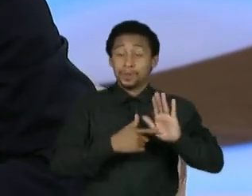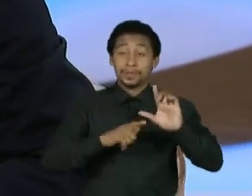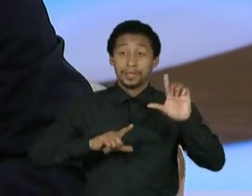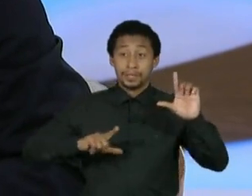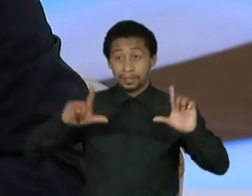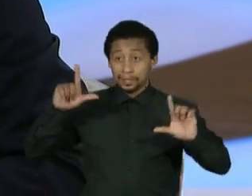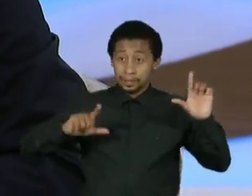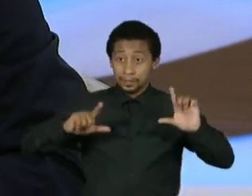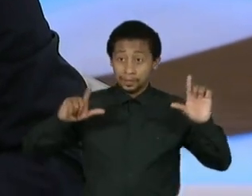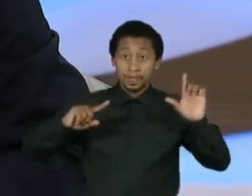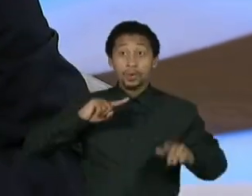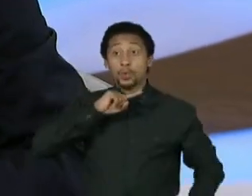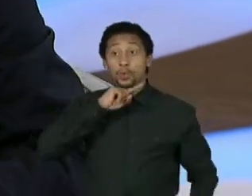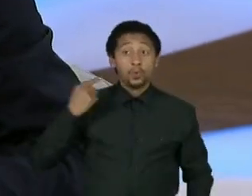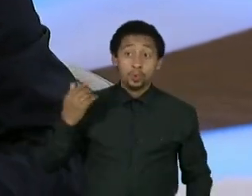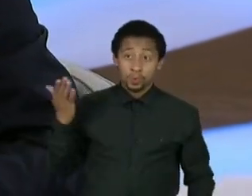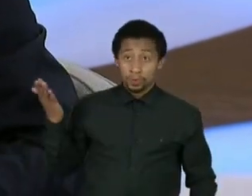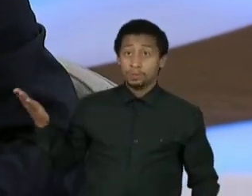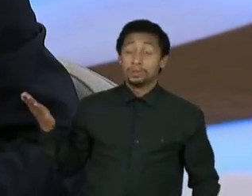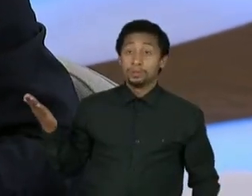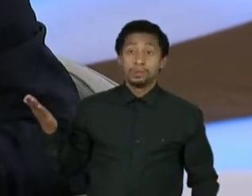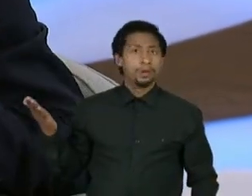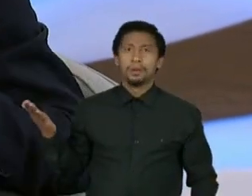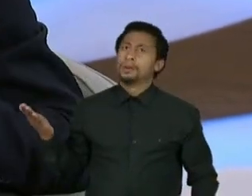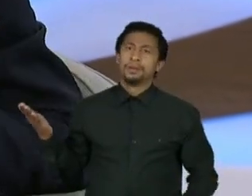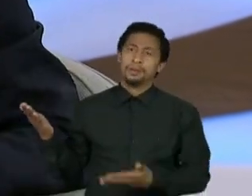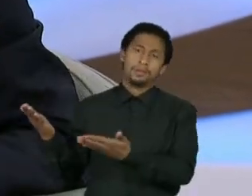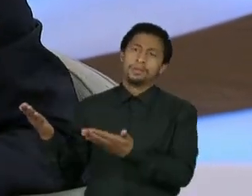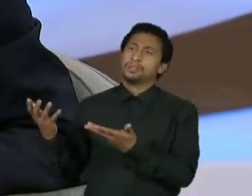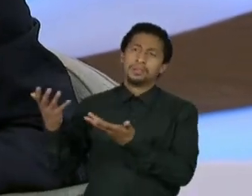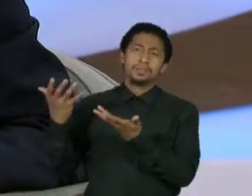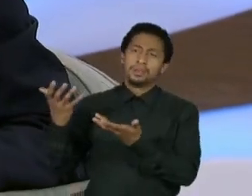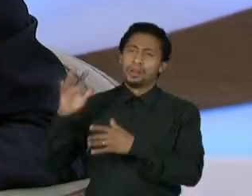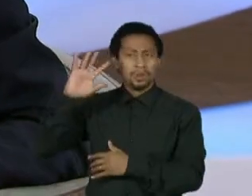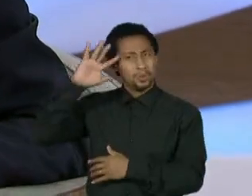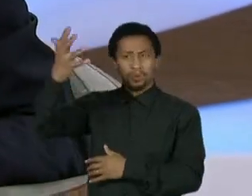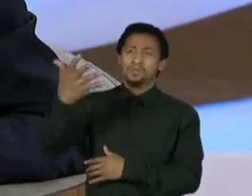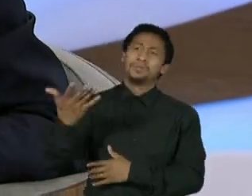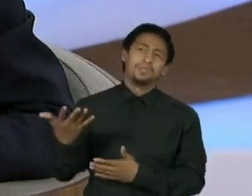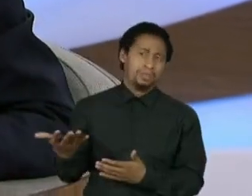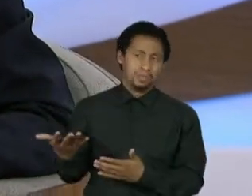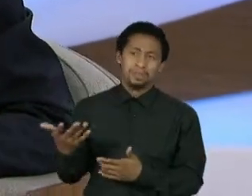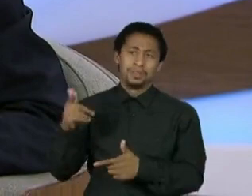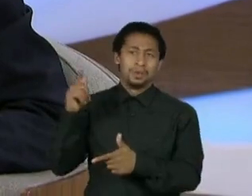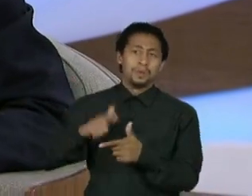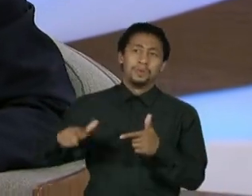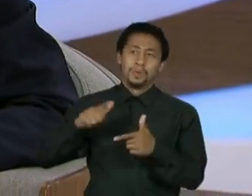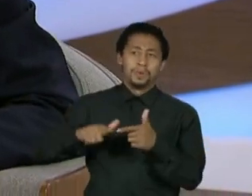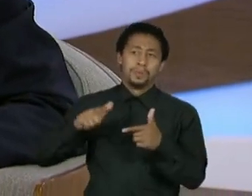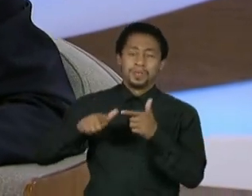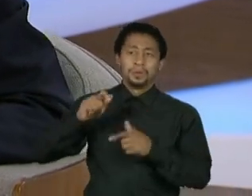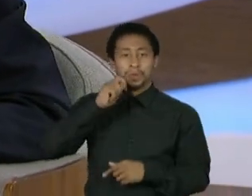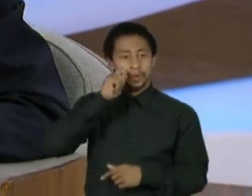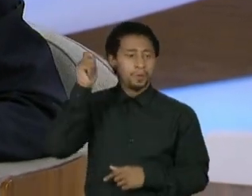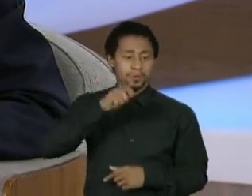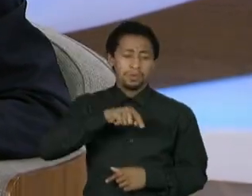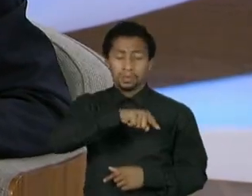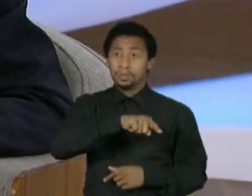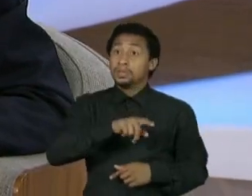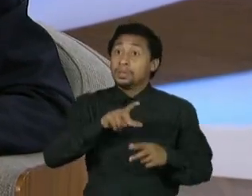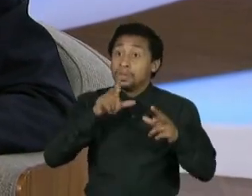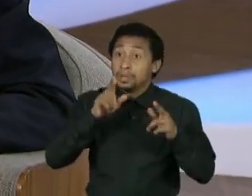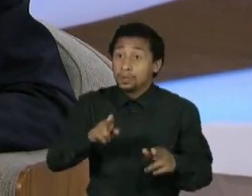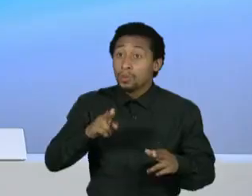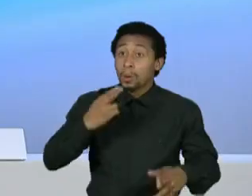russa, eles querem resolver a questão ucraniana. Assim como Hitler queria resolver a